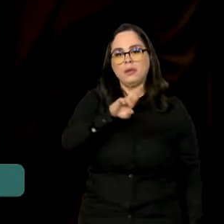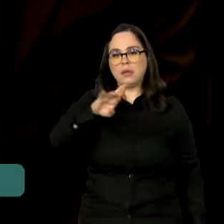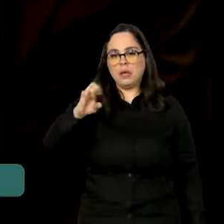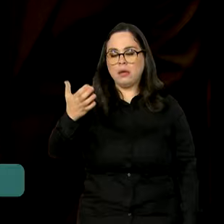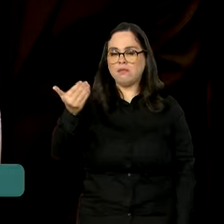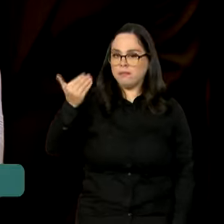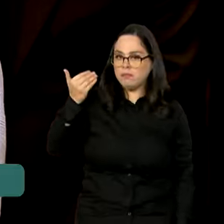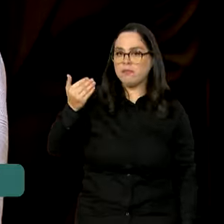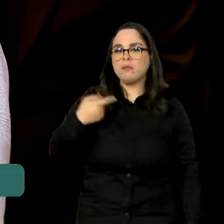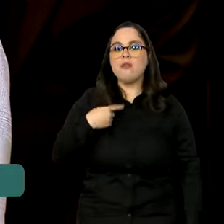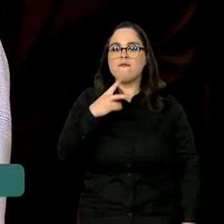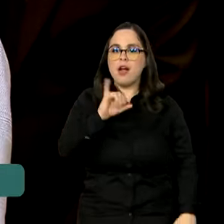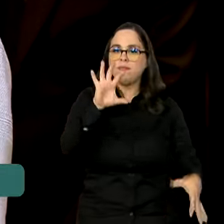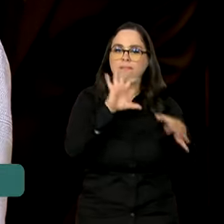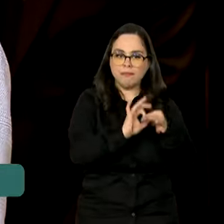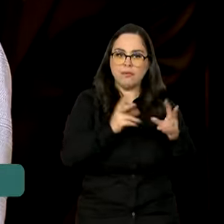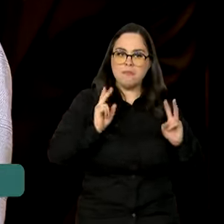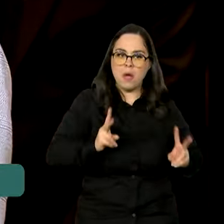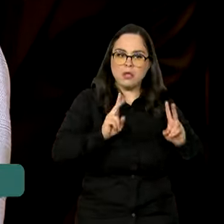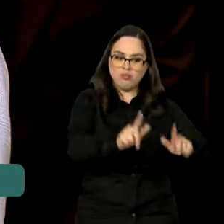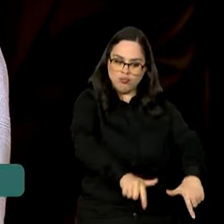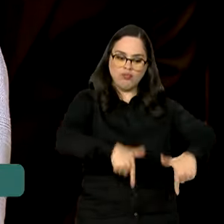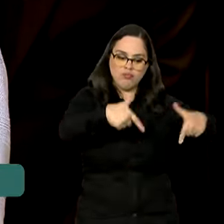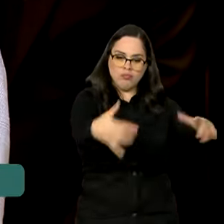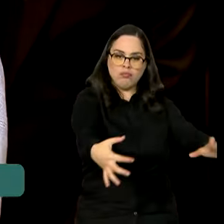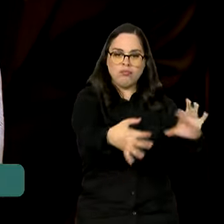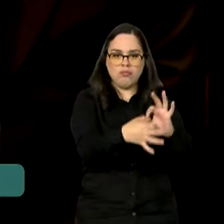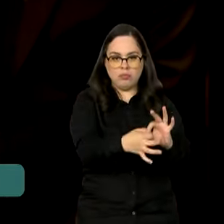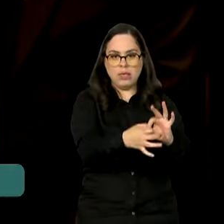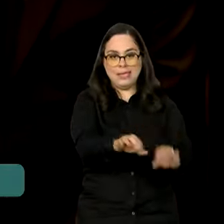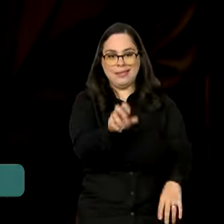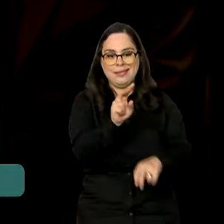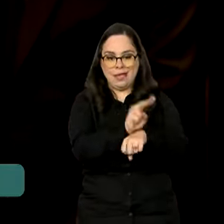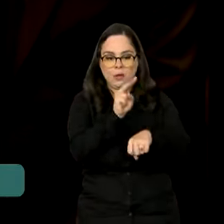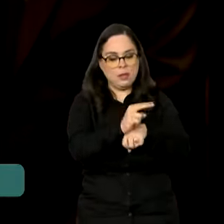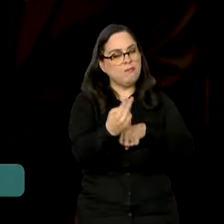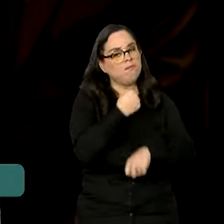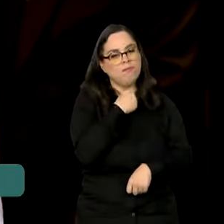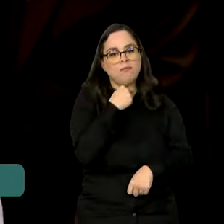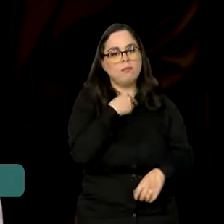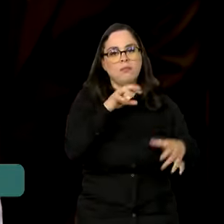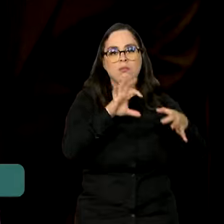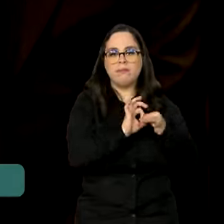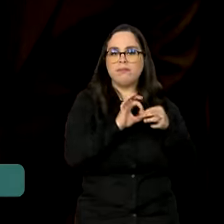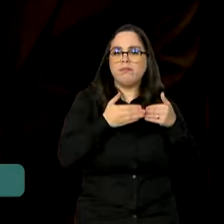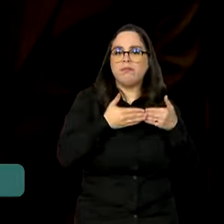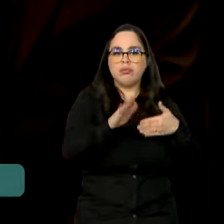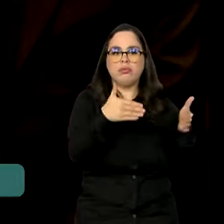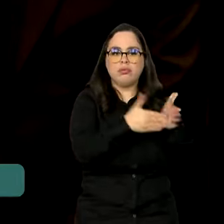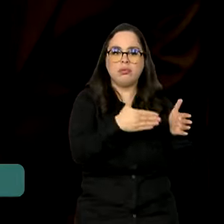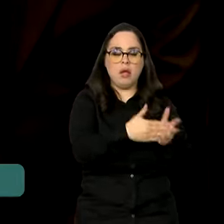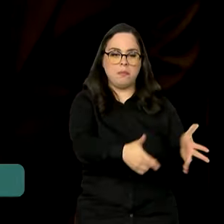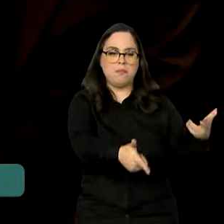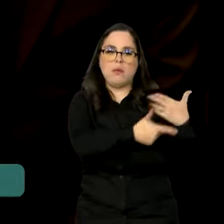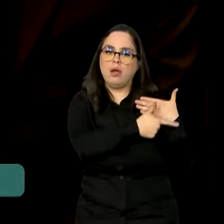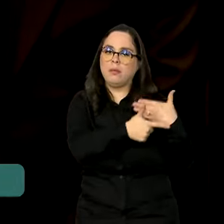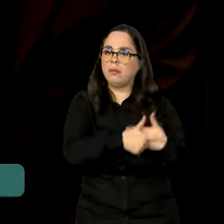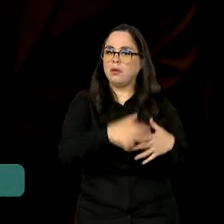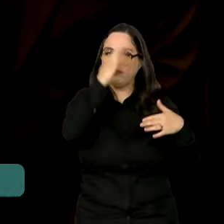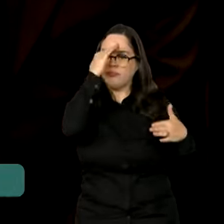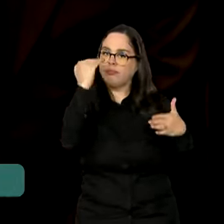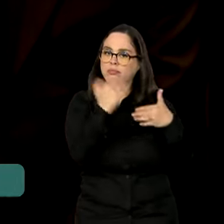também fazer esse tipo de atuação conjunta com as forças de segurança, poderão deixar de cumprir a sua finalidade.